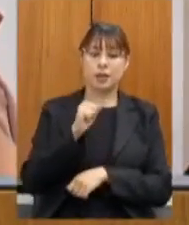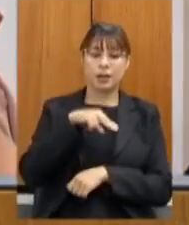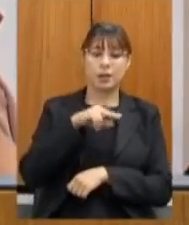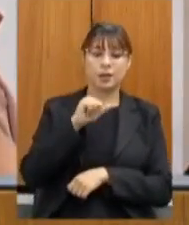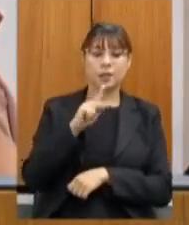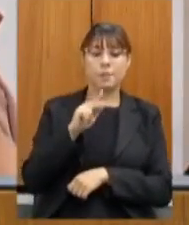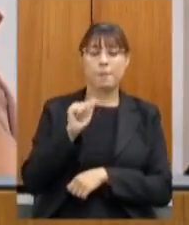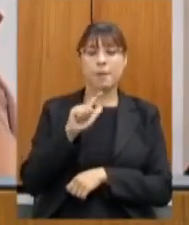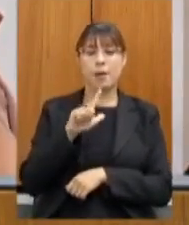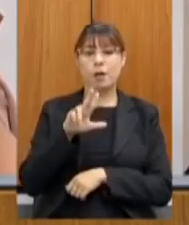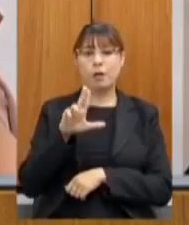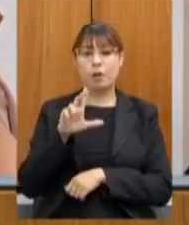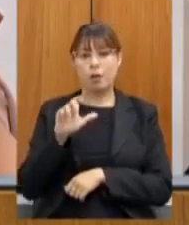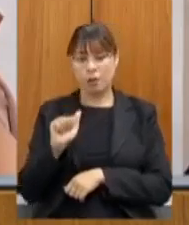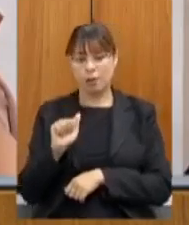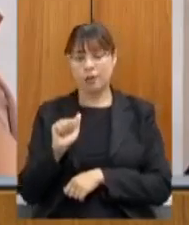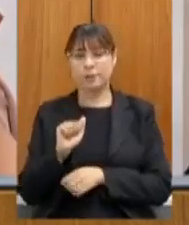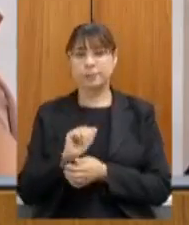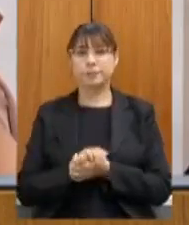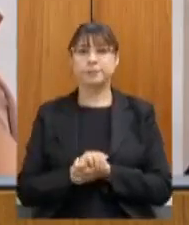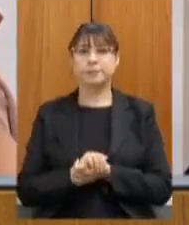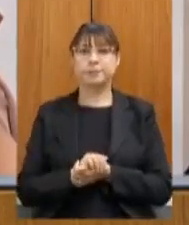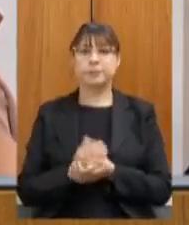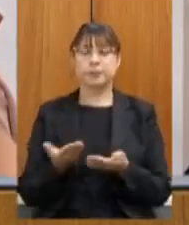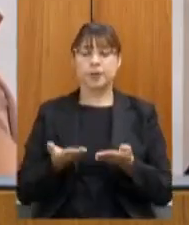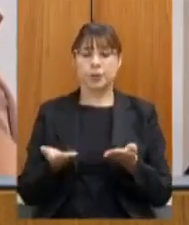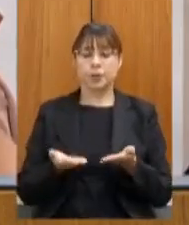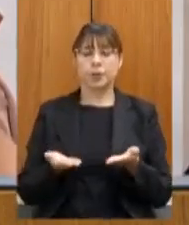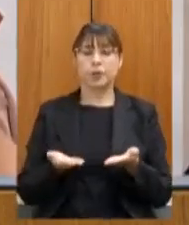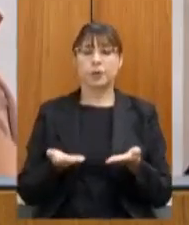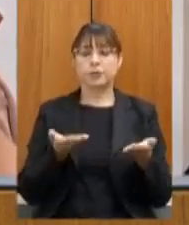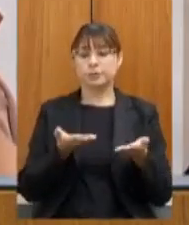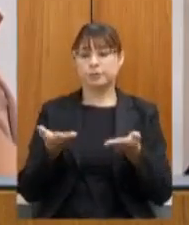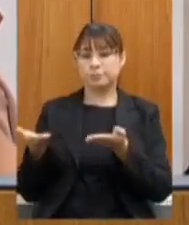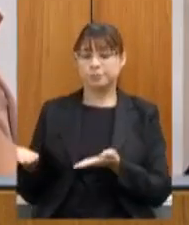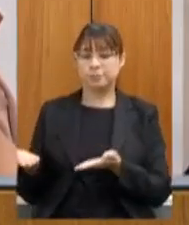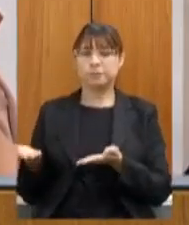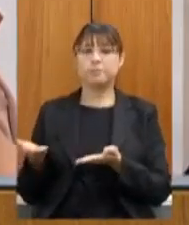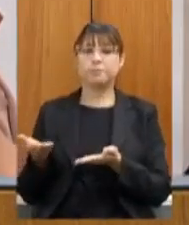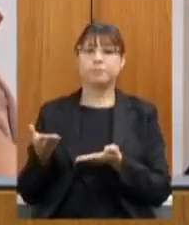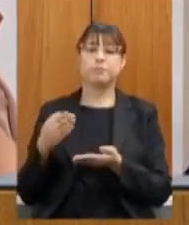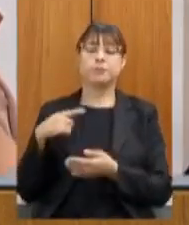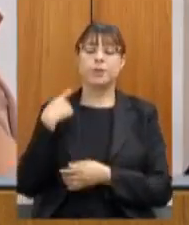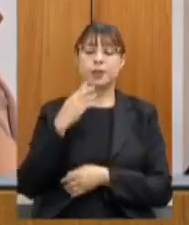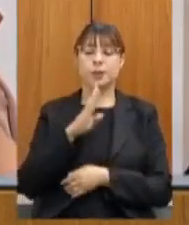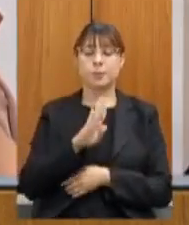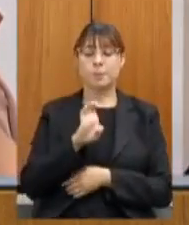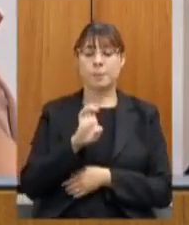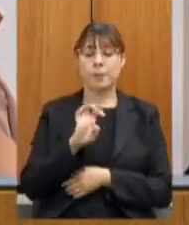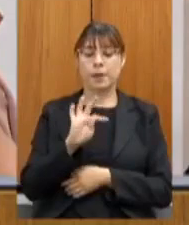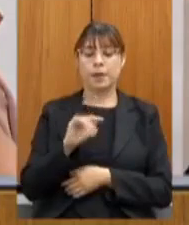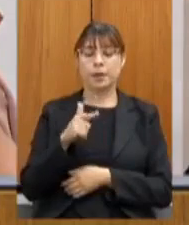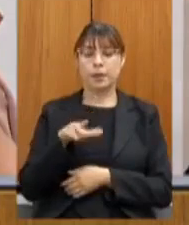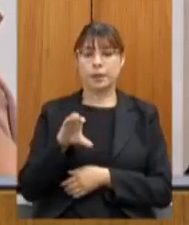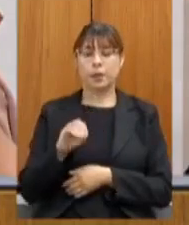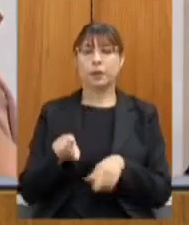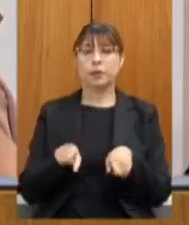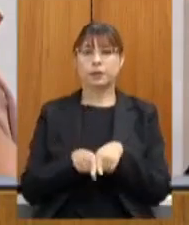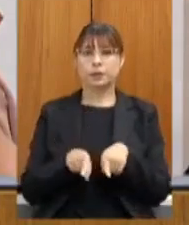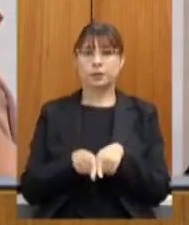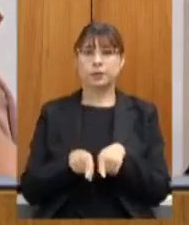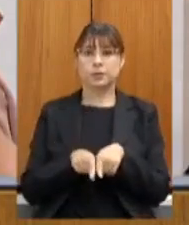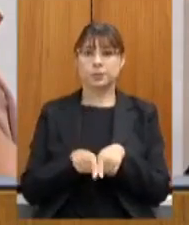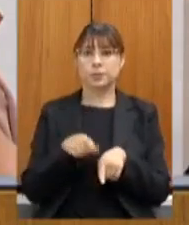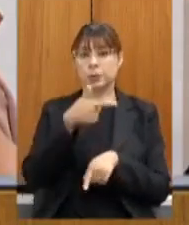Siqueira e passo as considerações ao deputado Betão assim como nas outras